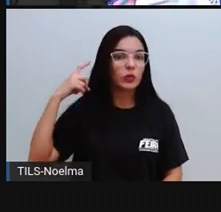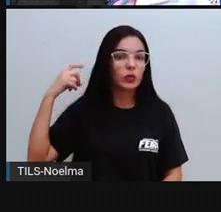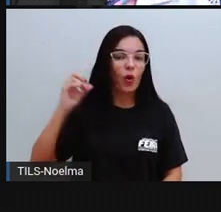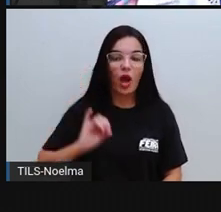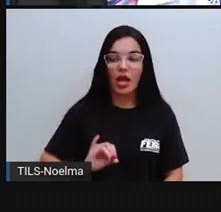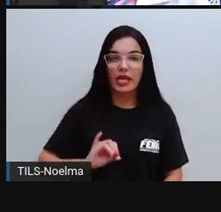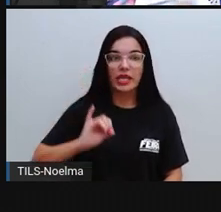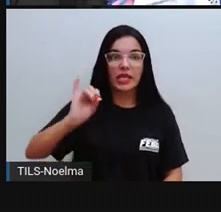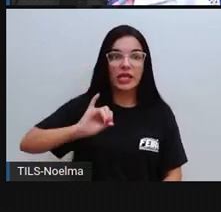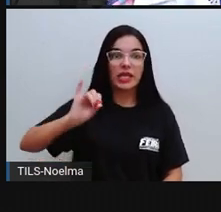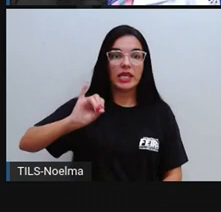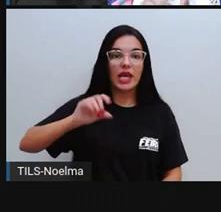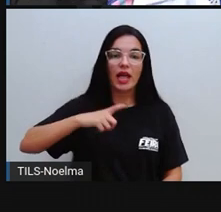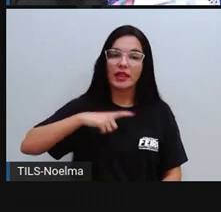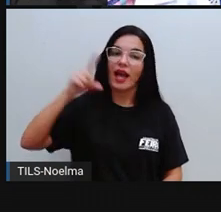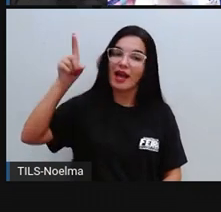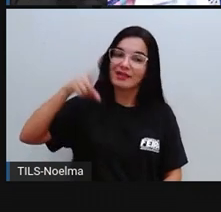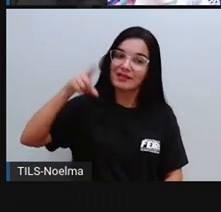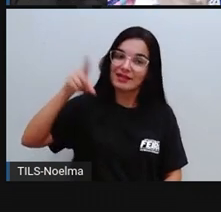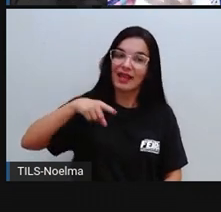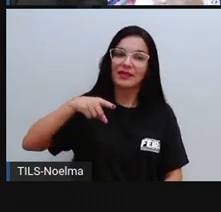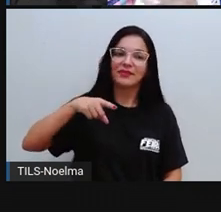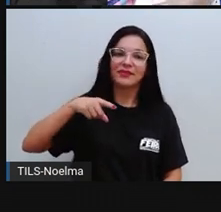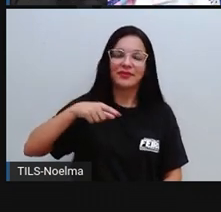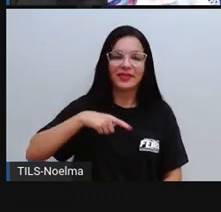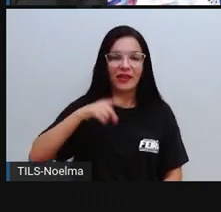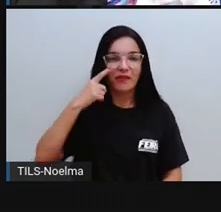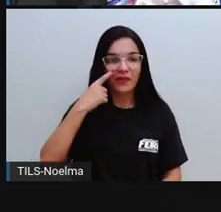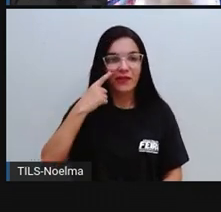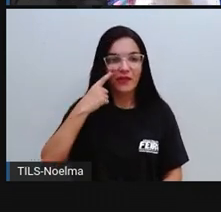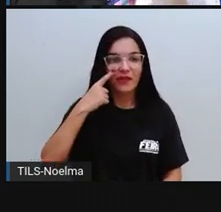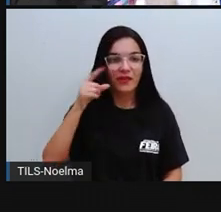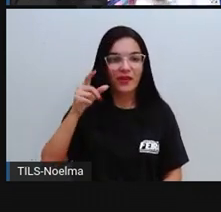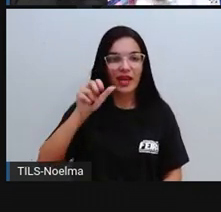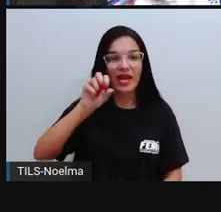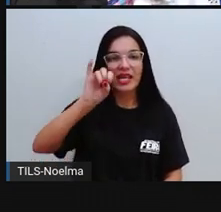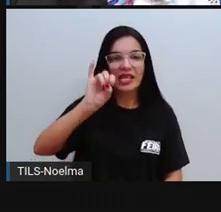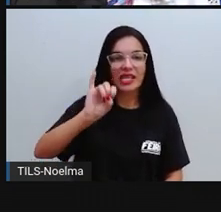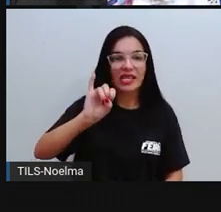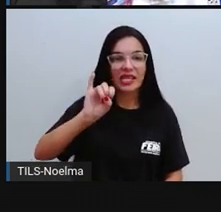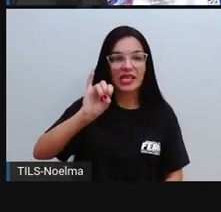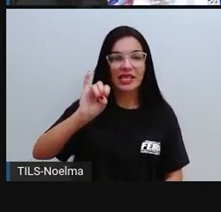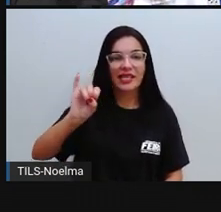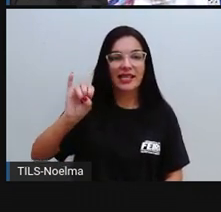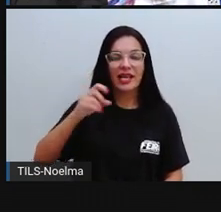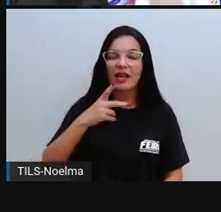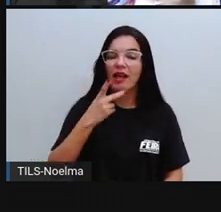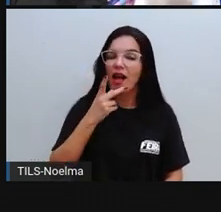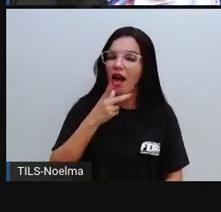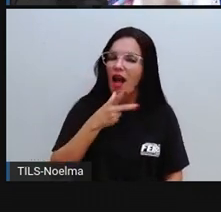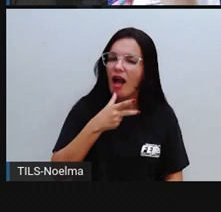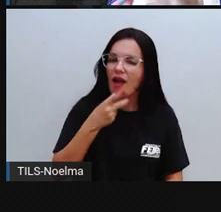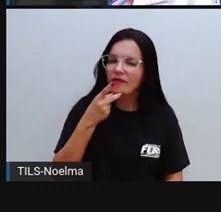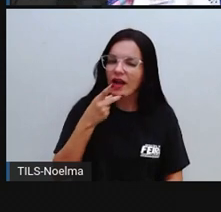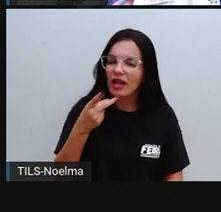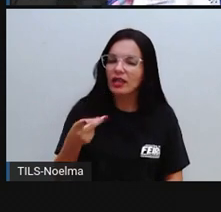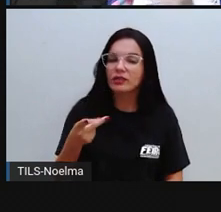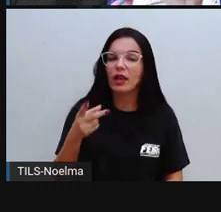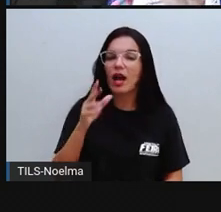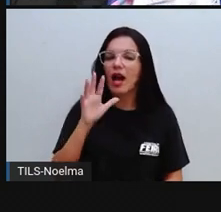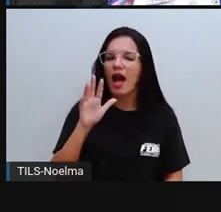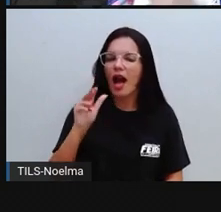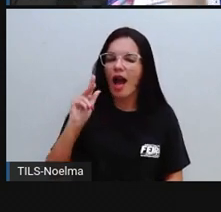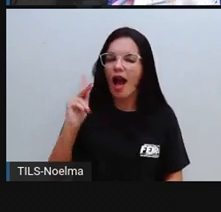sílaba mais forte é justamente essa aí que tem o I, ó, Havaí. Demorou mais na minha boca, olha, Havaí.